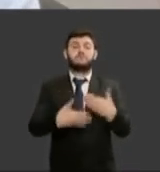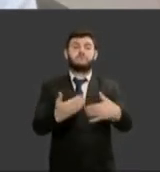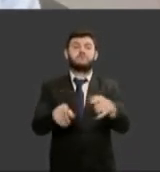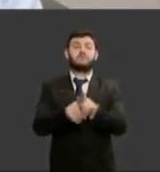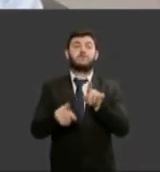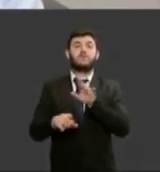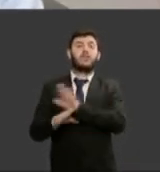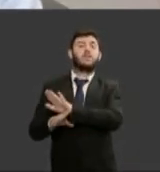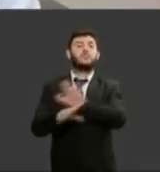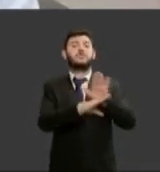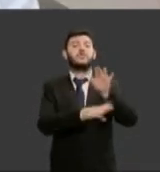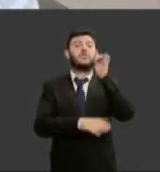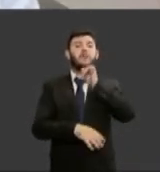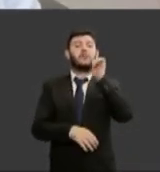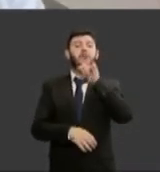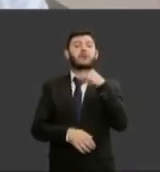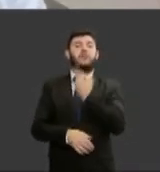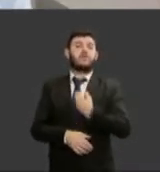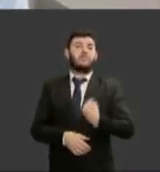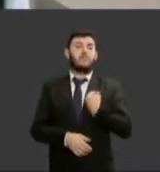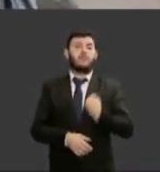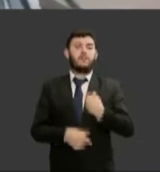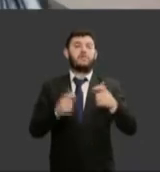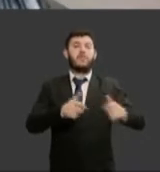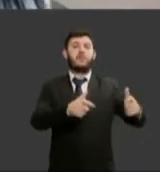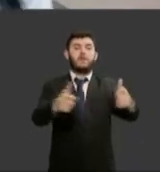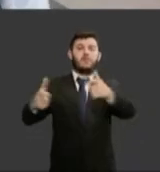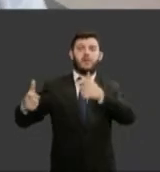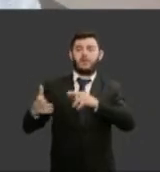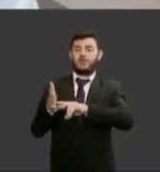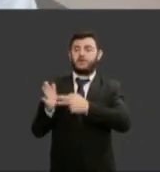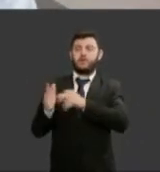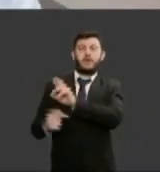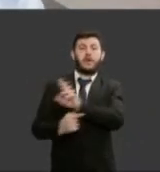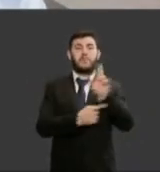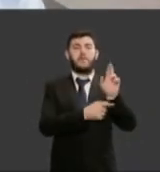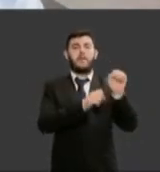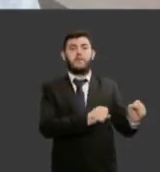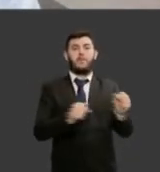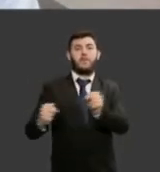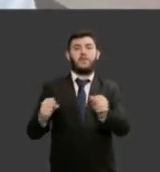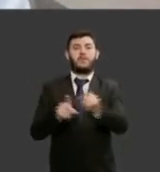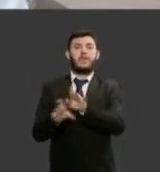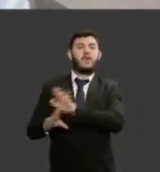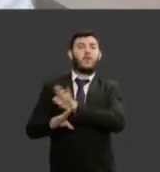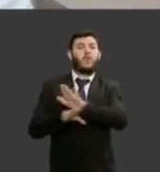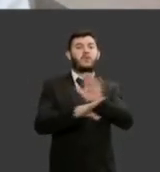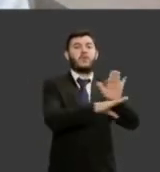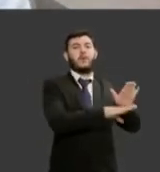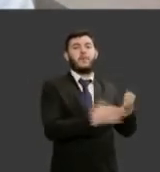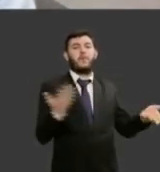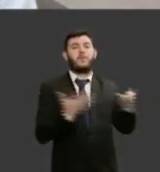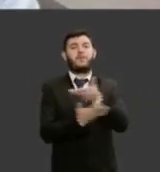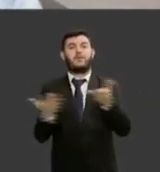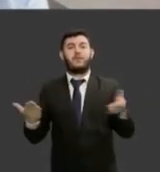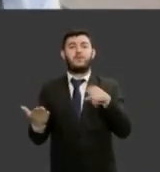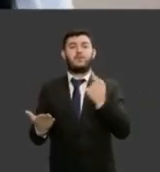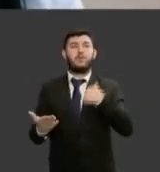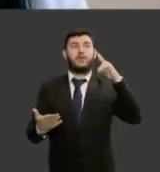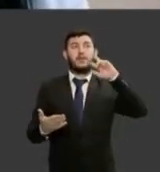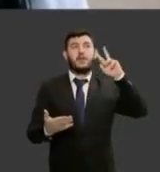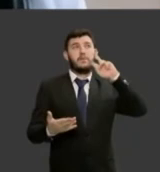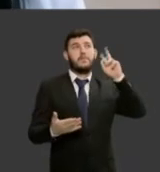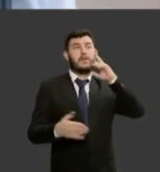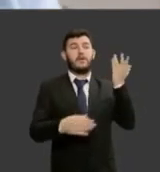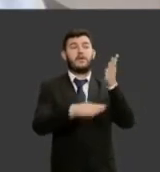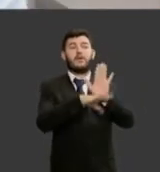mulheres que estamos em alguns espaços de poder em espaços de decisão espaços de contribuição nós precisamos lembrar das mulheres então